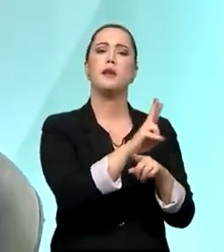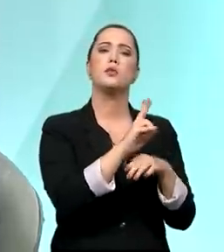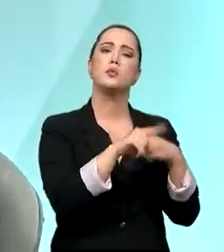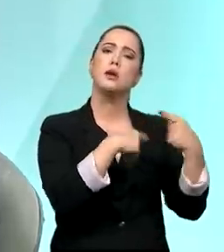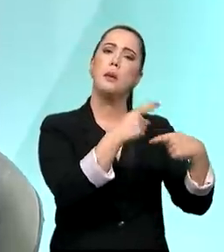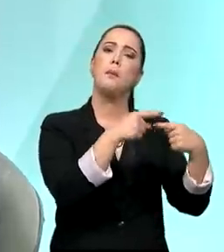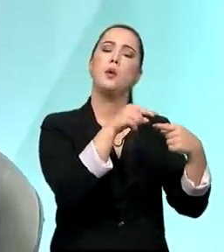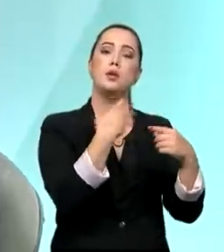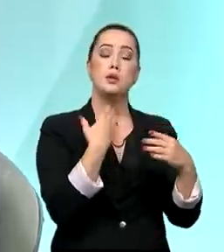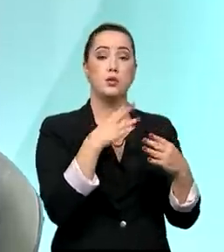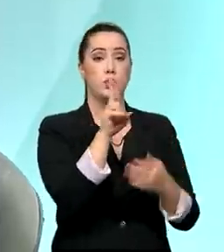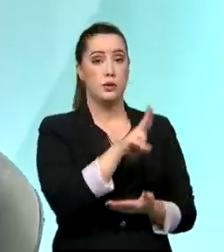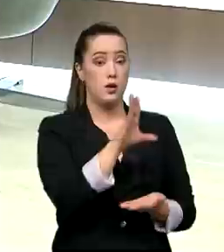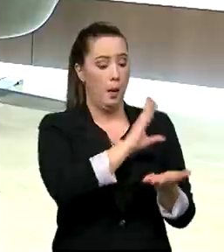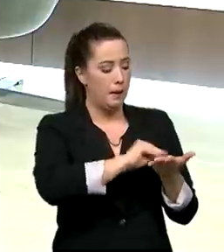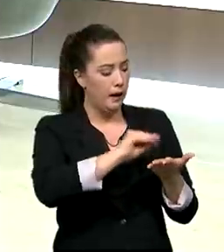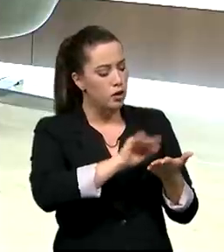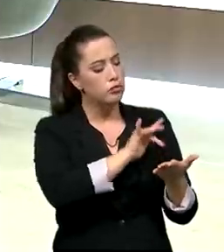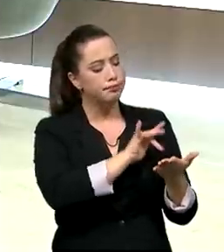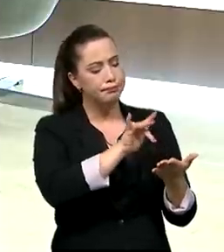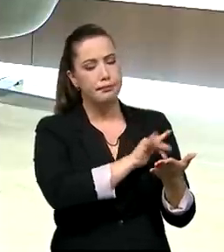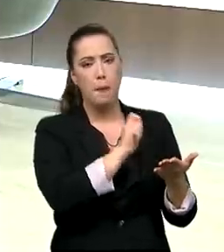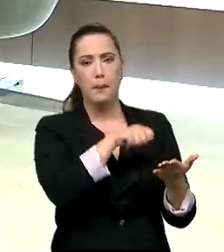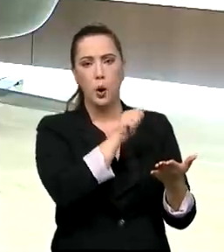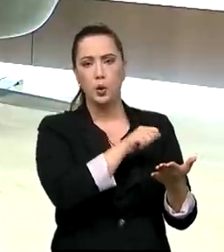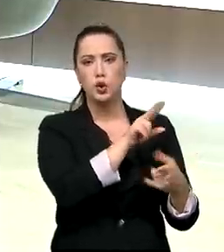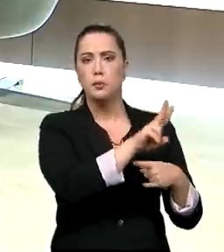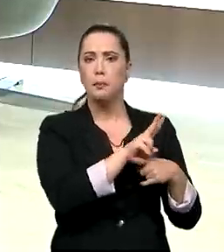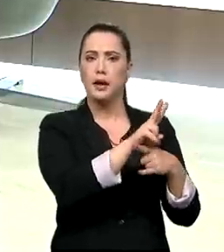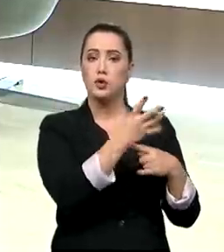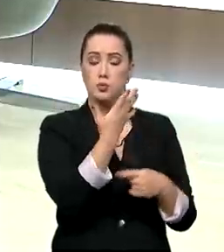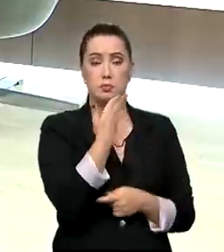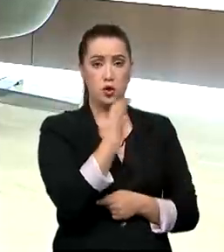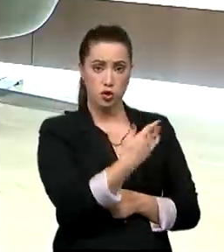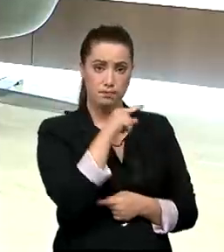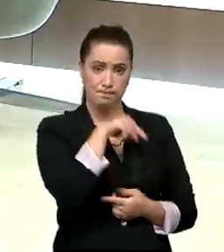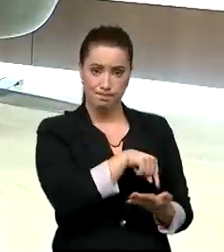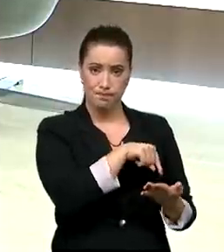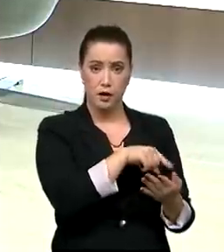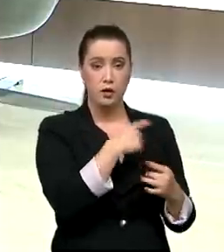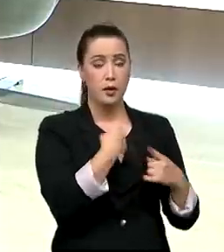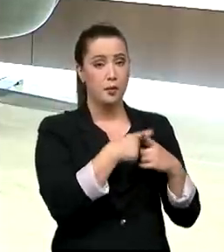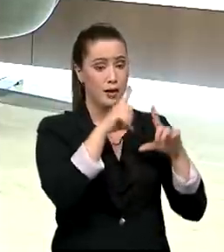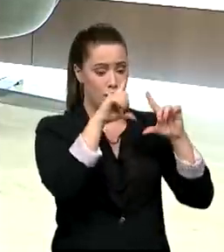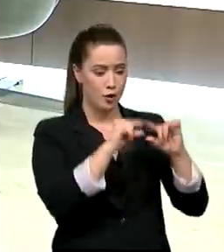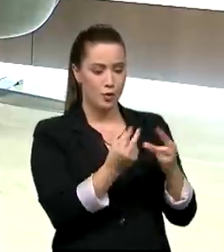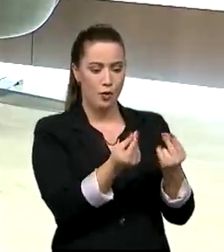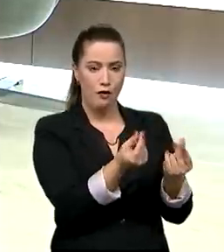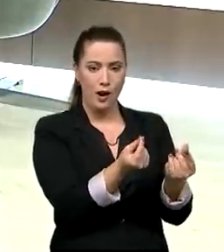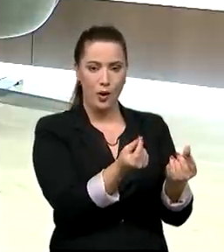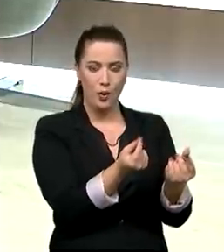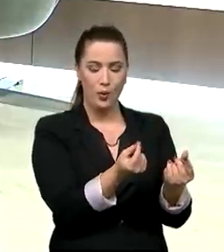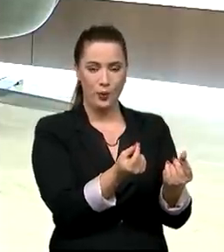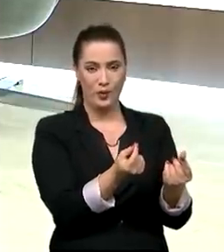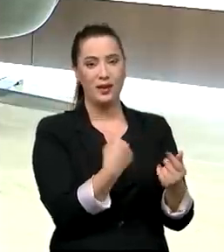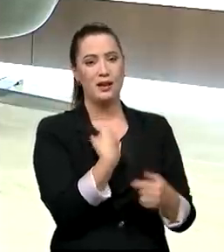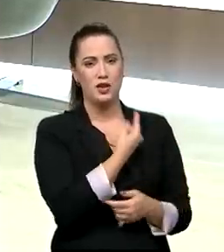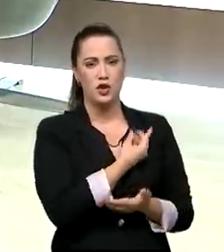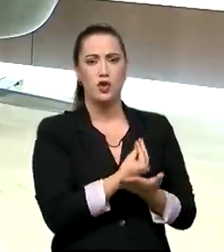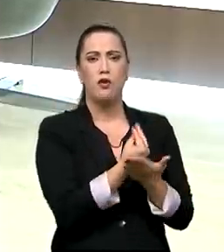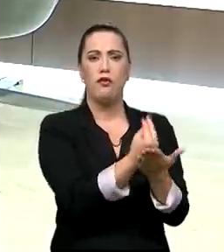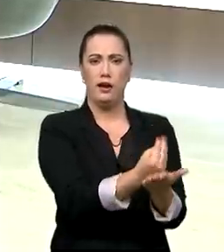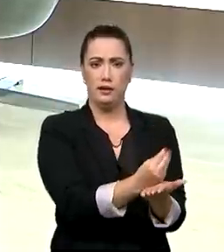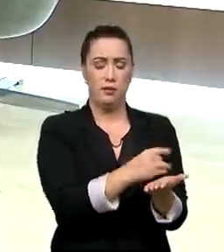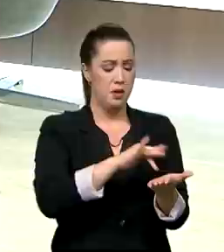partir do Caixa tem, porque isso favorece e reduz o custo. Como nós oferecemos pelo celular, nós podemos